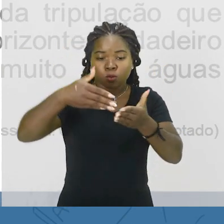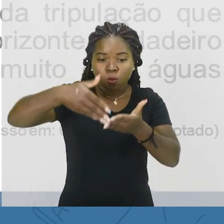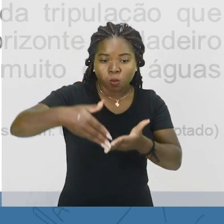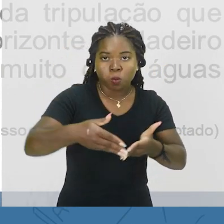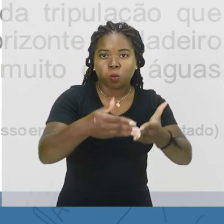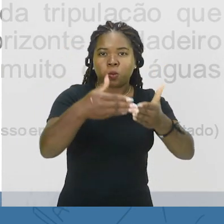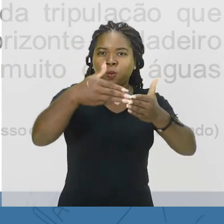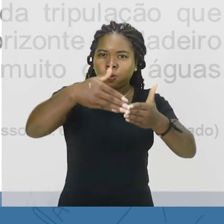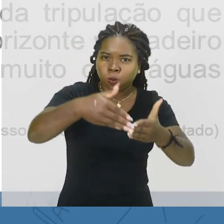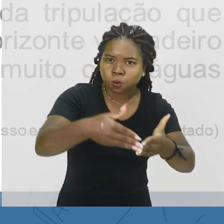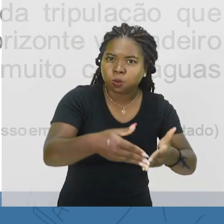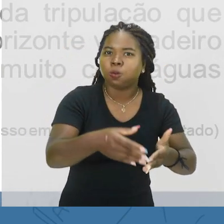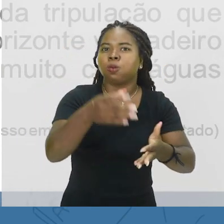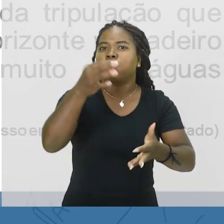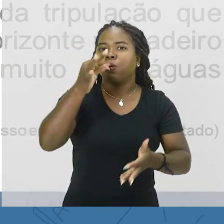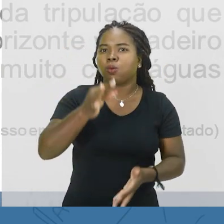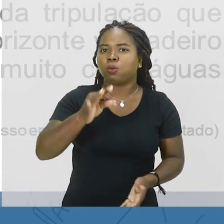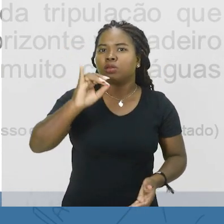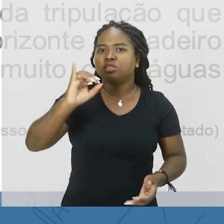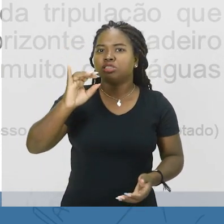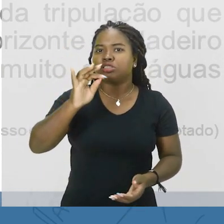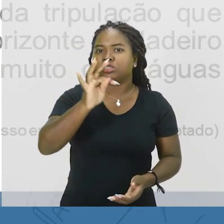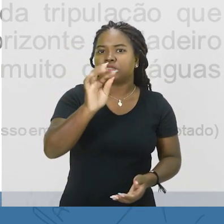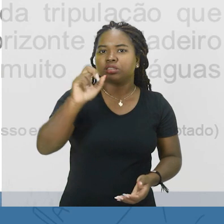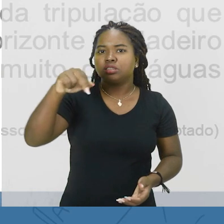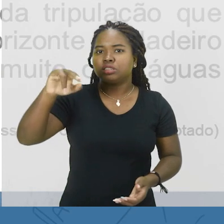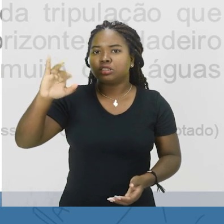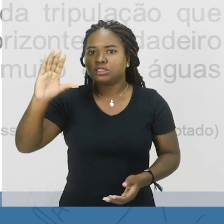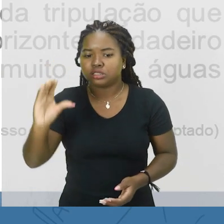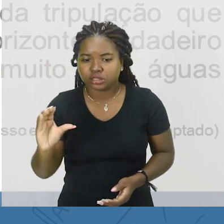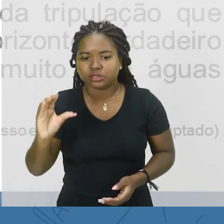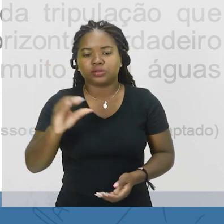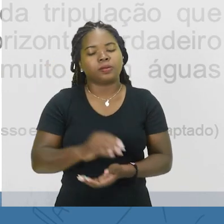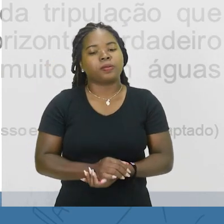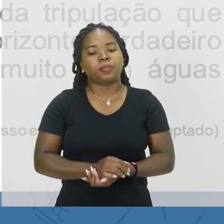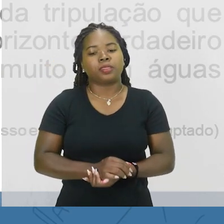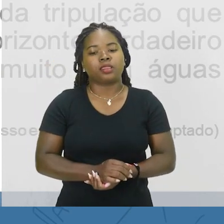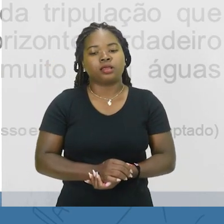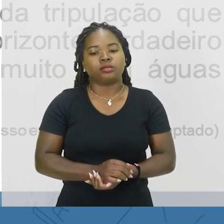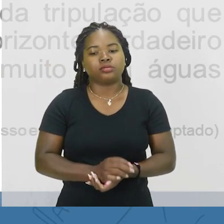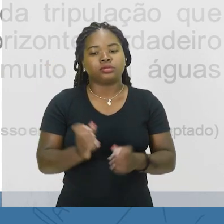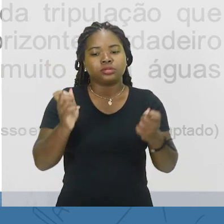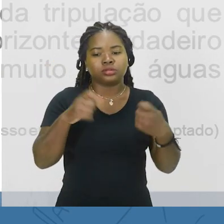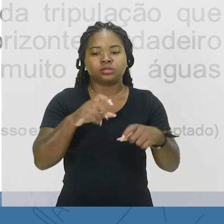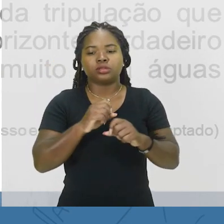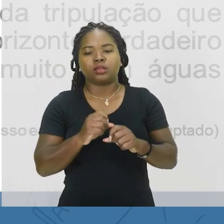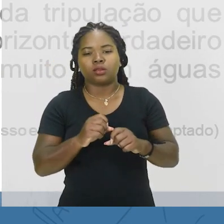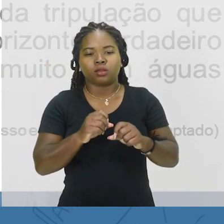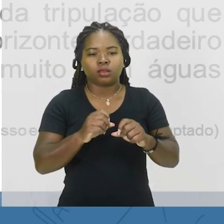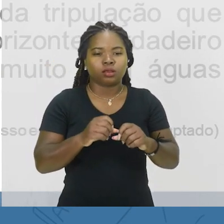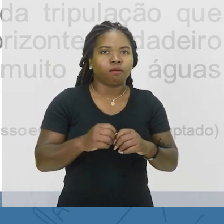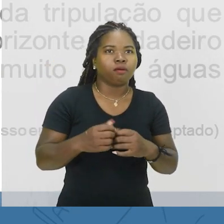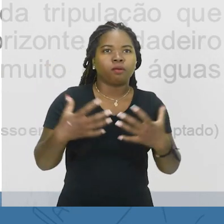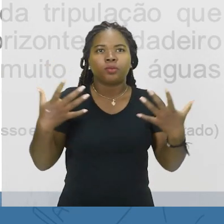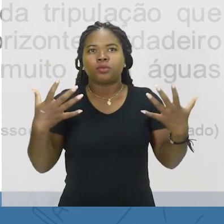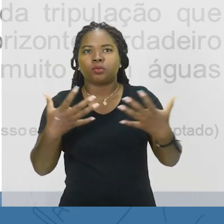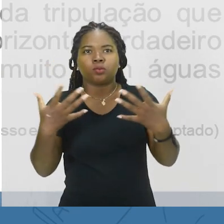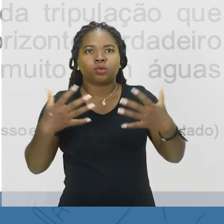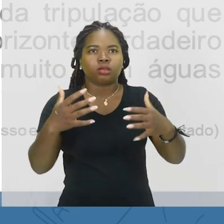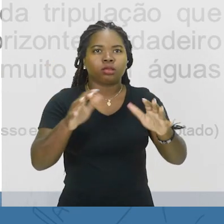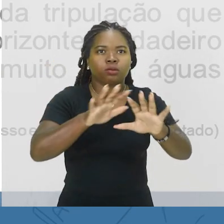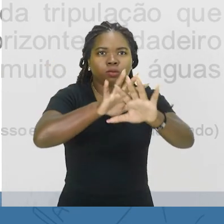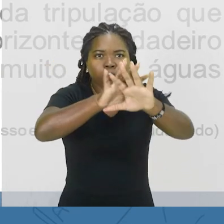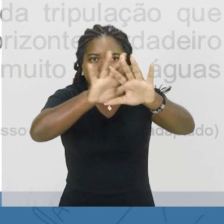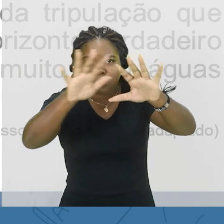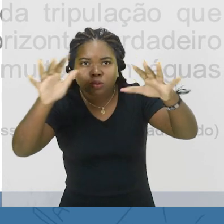é, a certa distância, o horizonte verdadeiro fica encoberto por uma névoa escurecida, que se